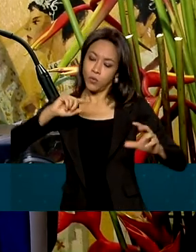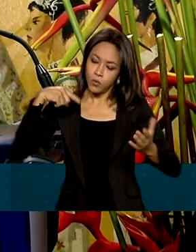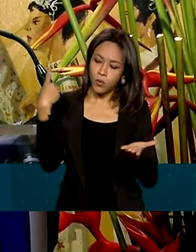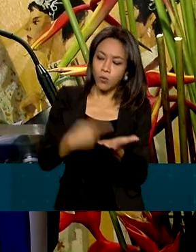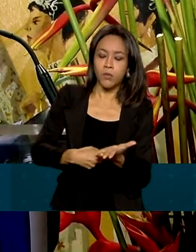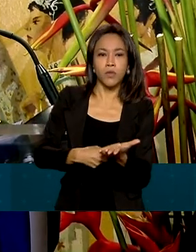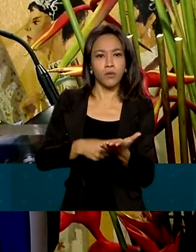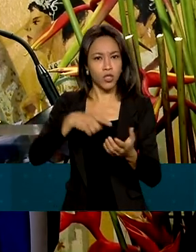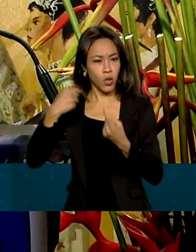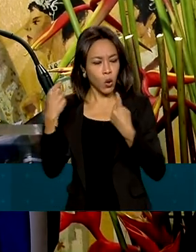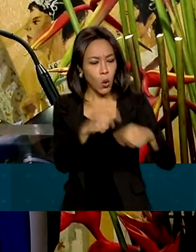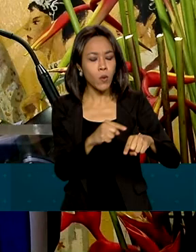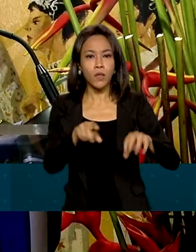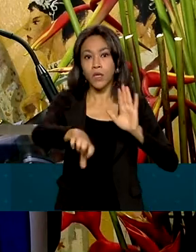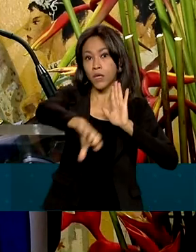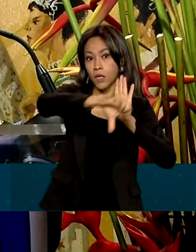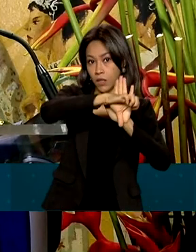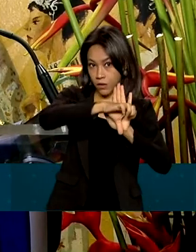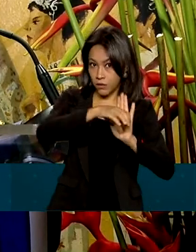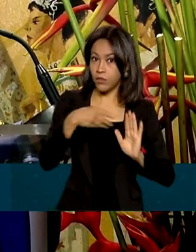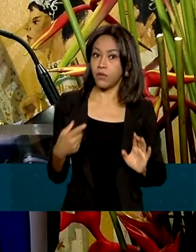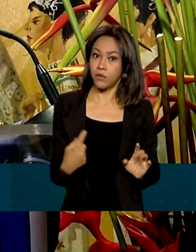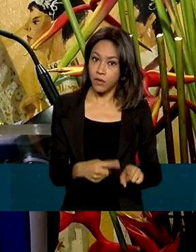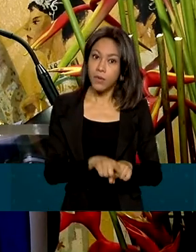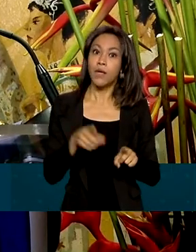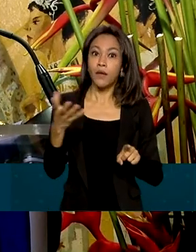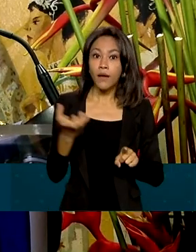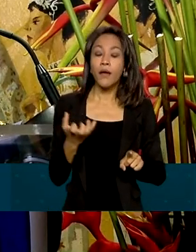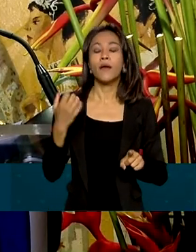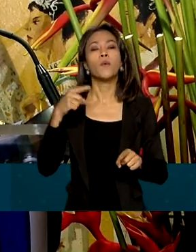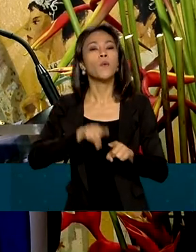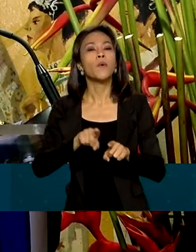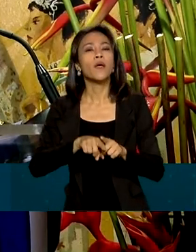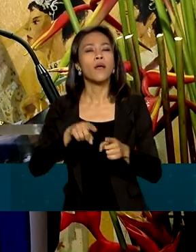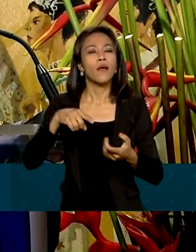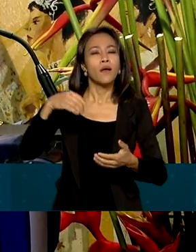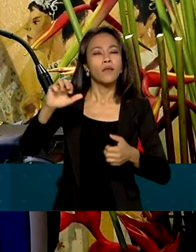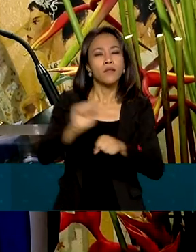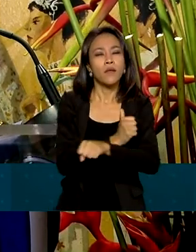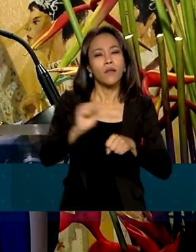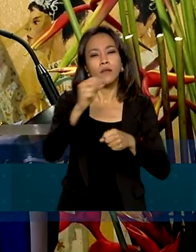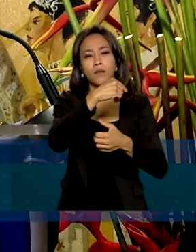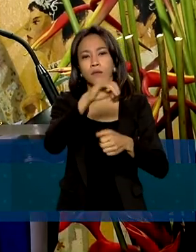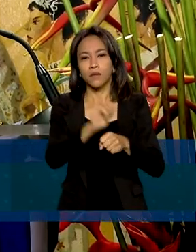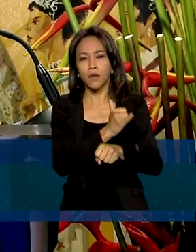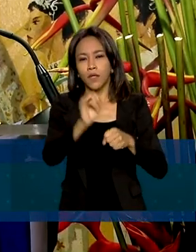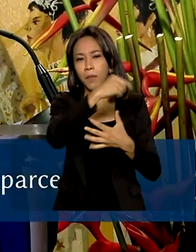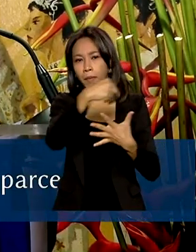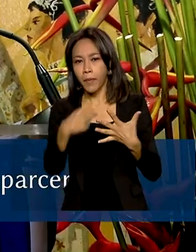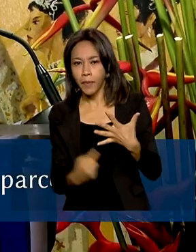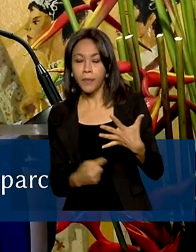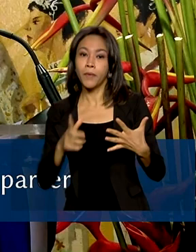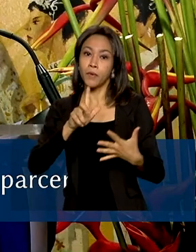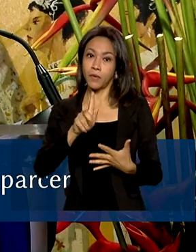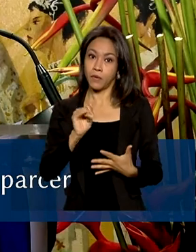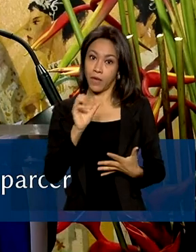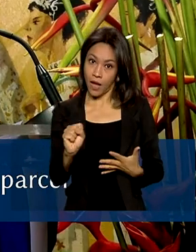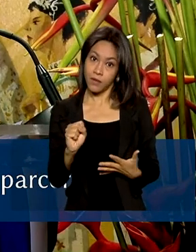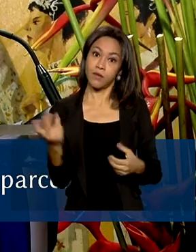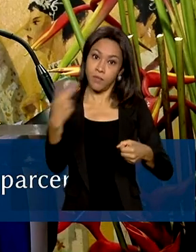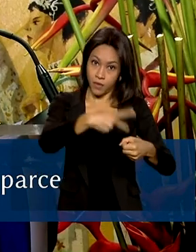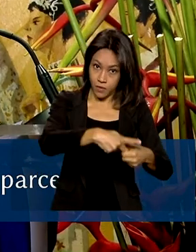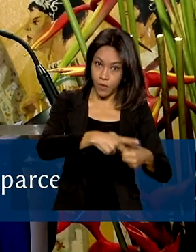e, claro, quer resultados concretos na extração de petróleo e gás natural. Suriname e o Brasil